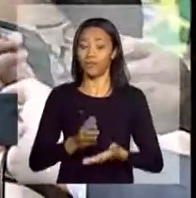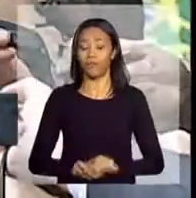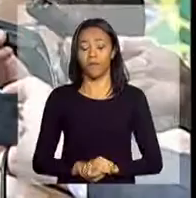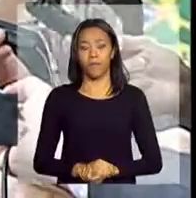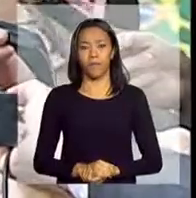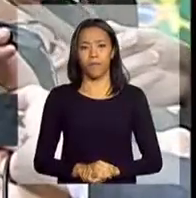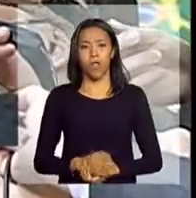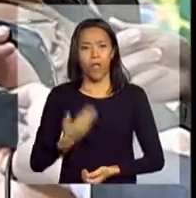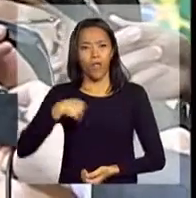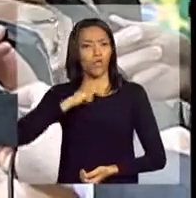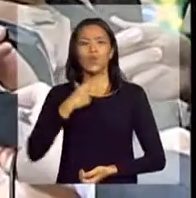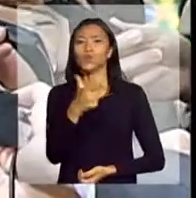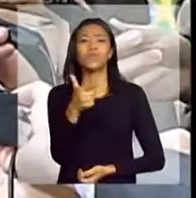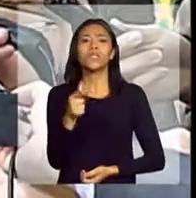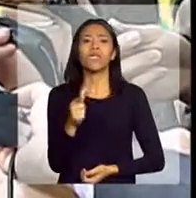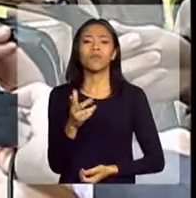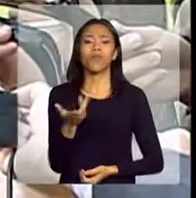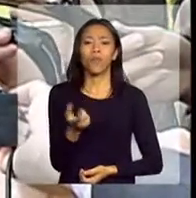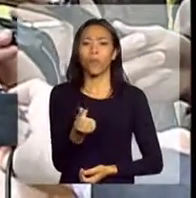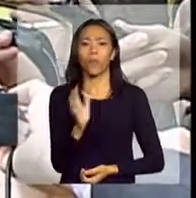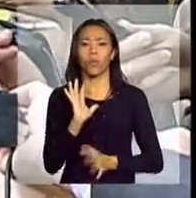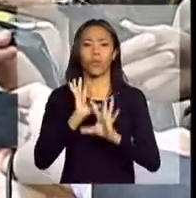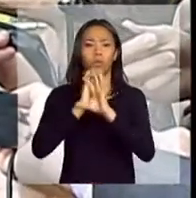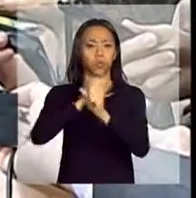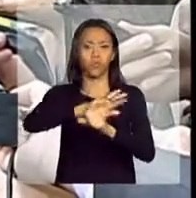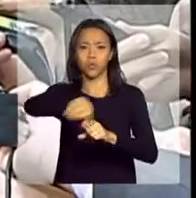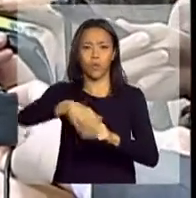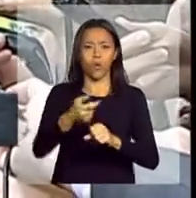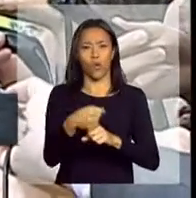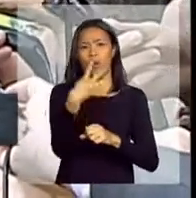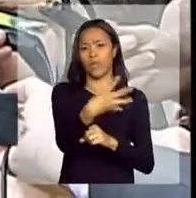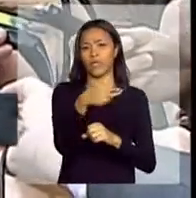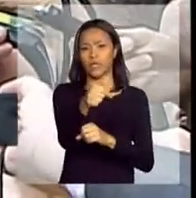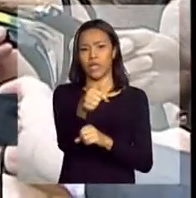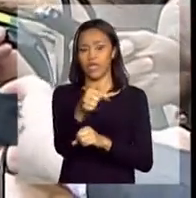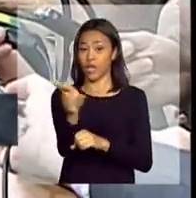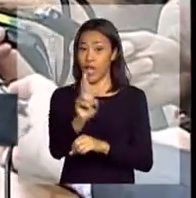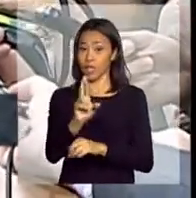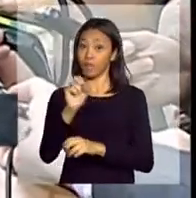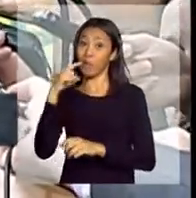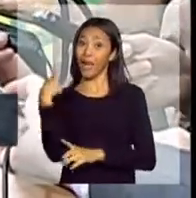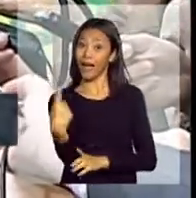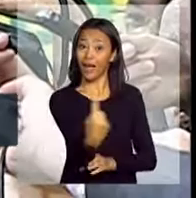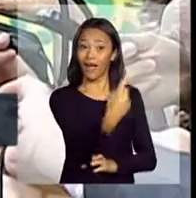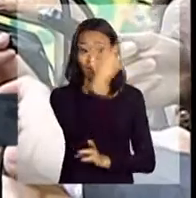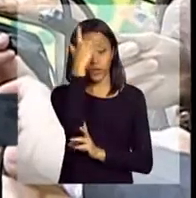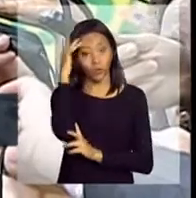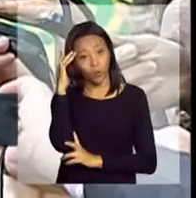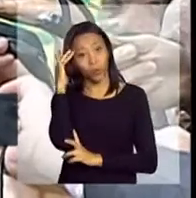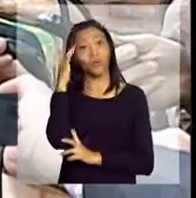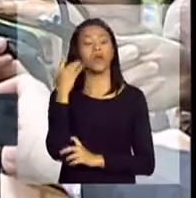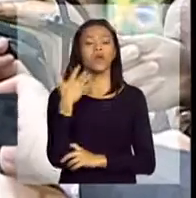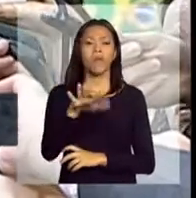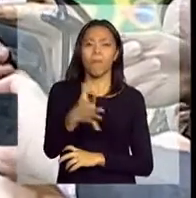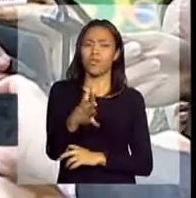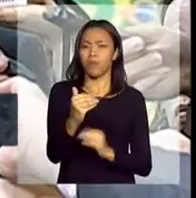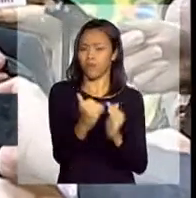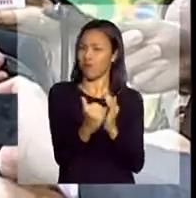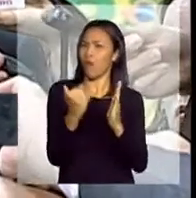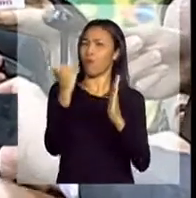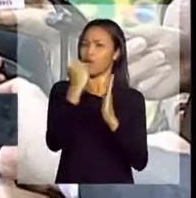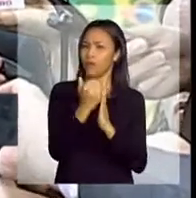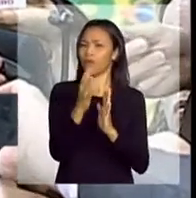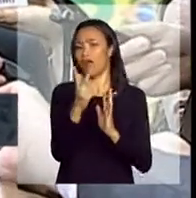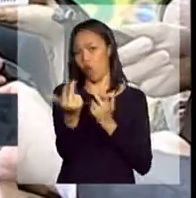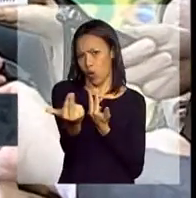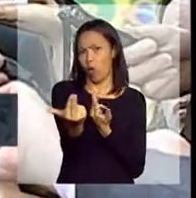ministro? Nós não temos ainda um custo final. O ano passado a gente teve um custo de R$ 47,00 por participante. Nós achamos que o custo vai ser mais ou menos